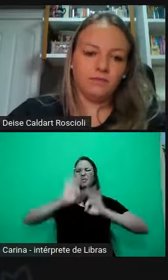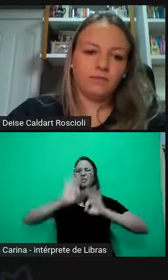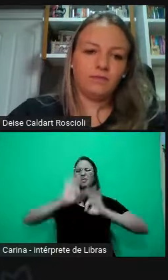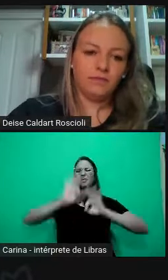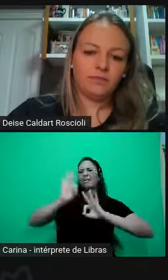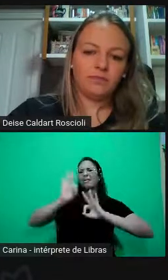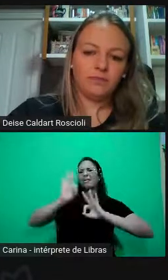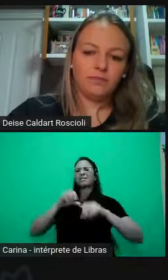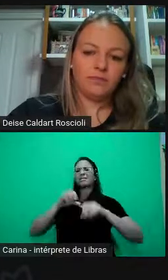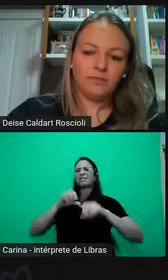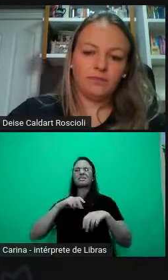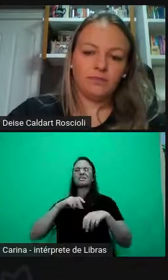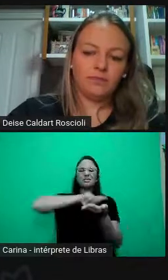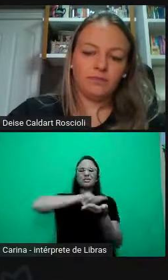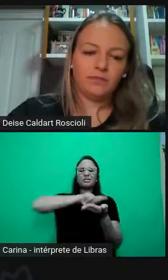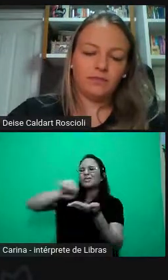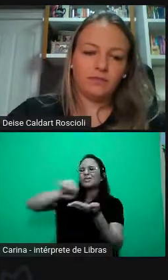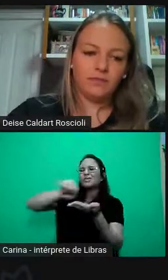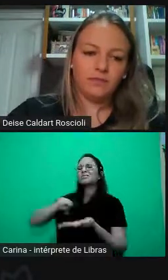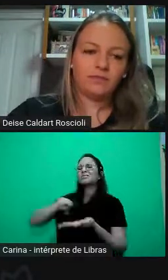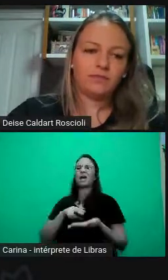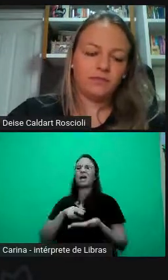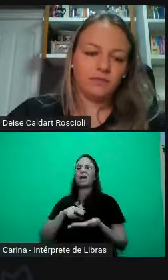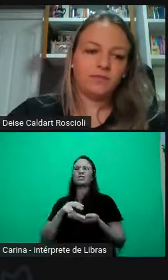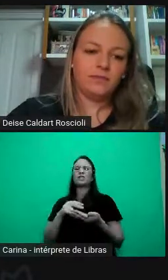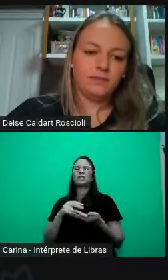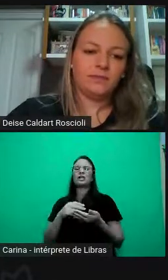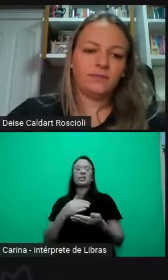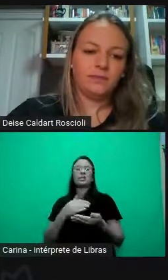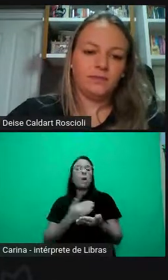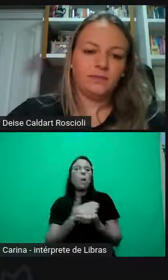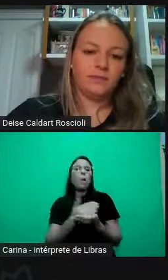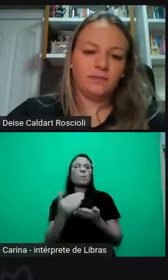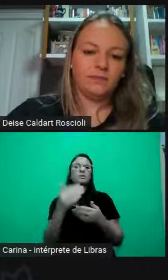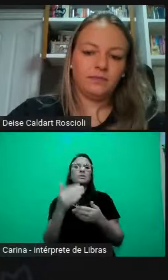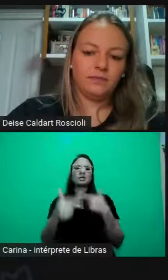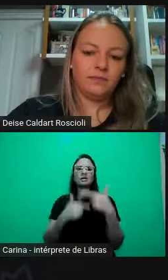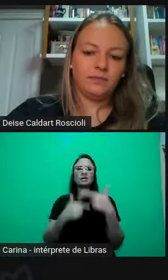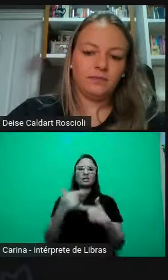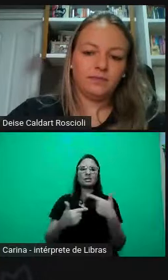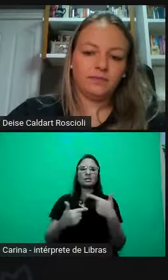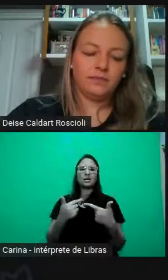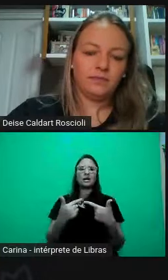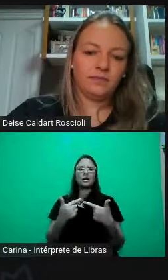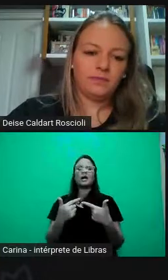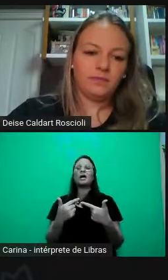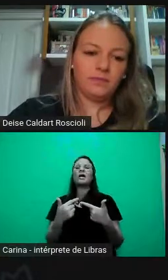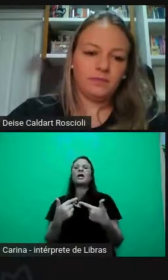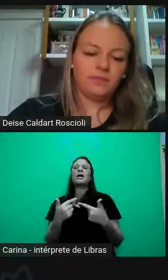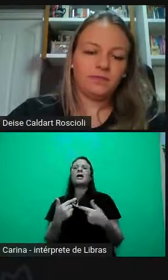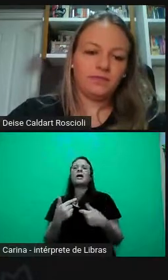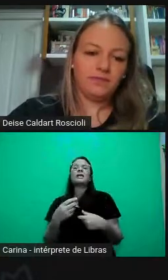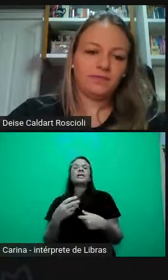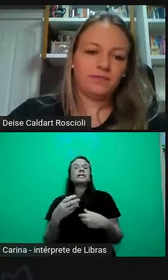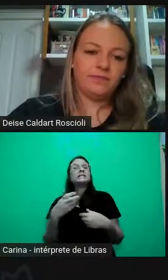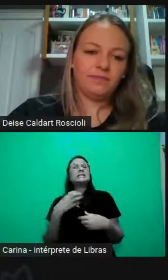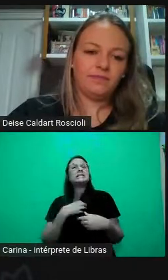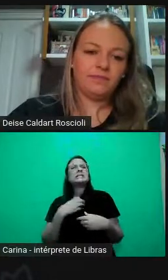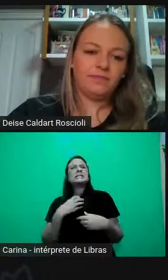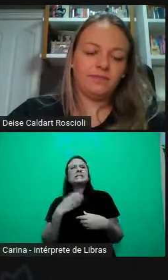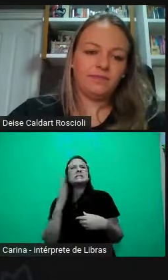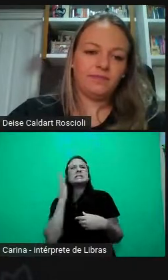pessoas preparadas para ingressarem no mercado de trabalho lidarem com o diferente. E aí, vão desde